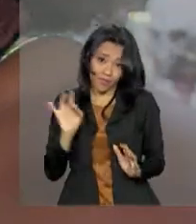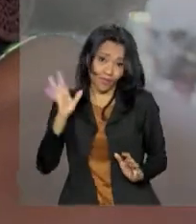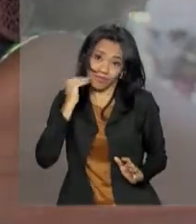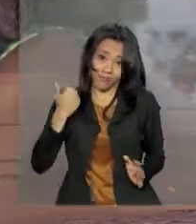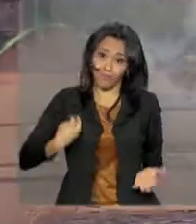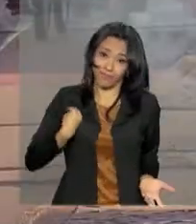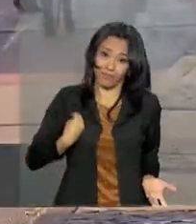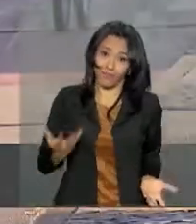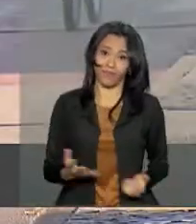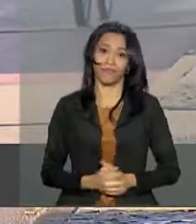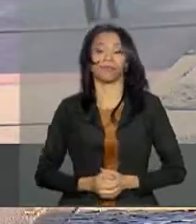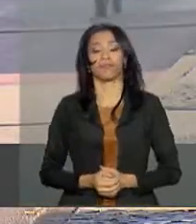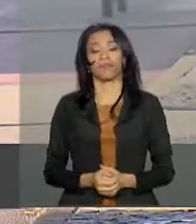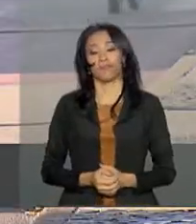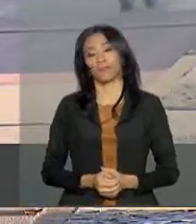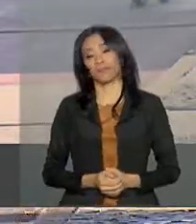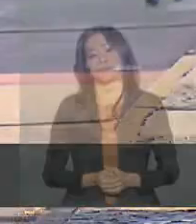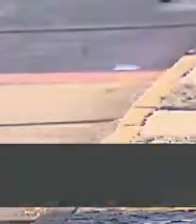saber viver.